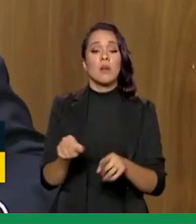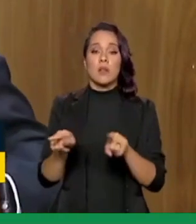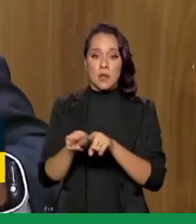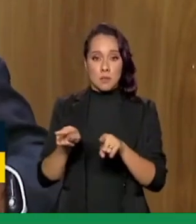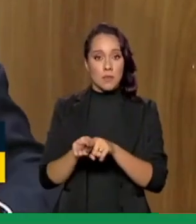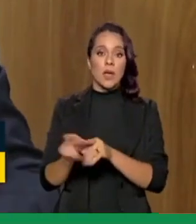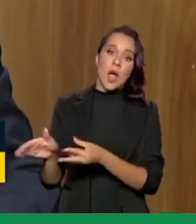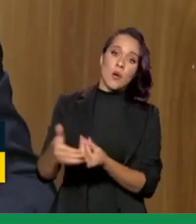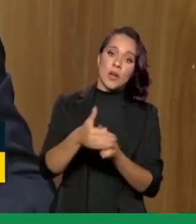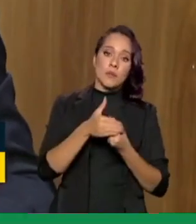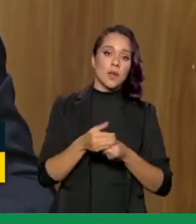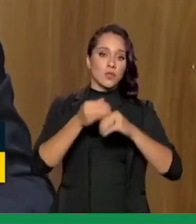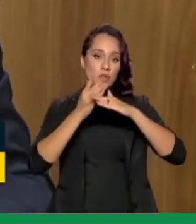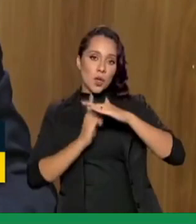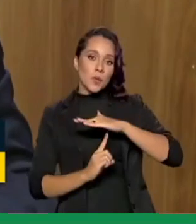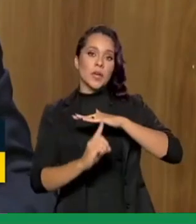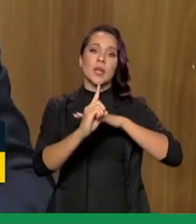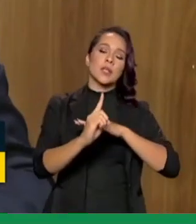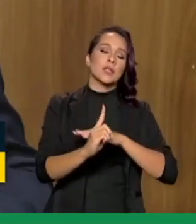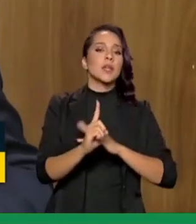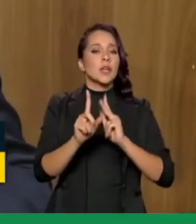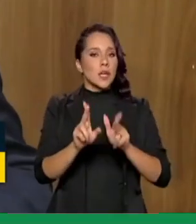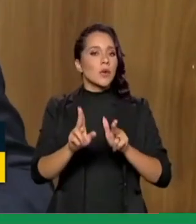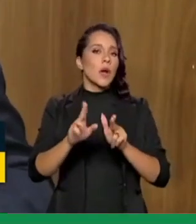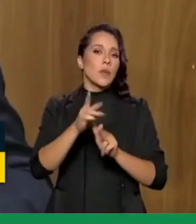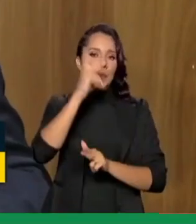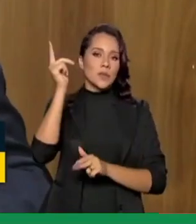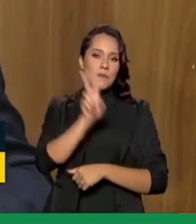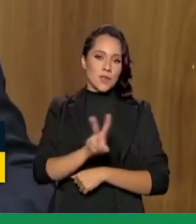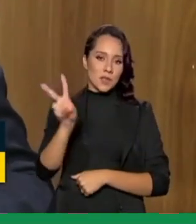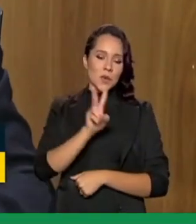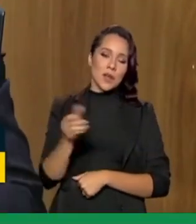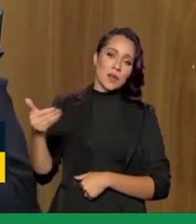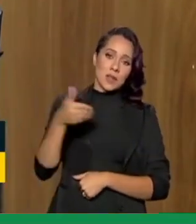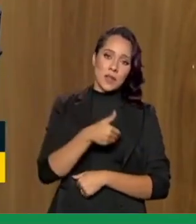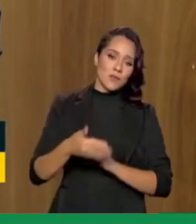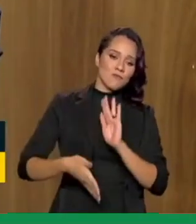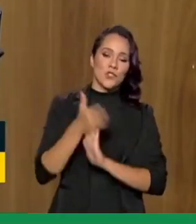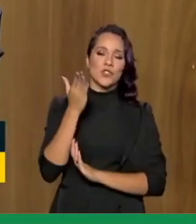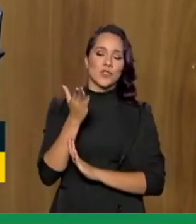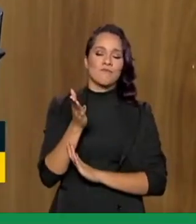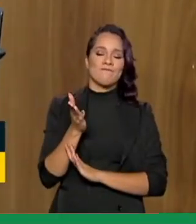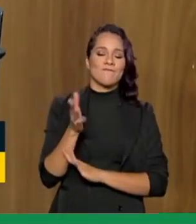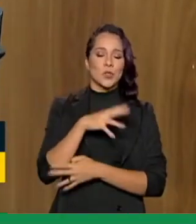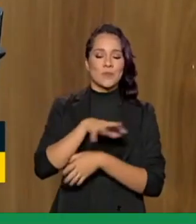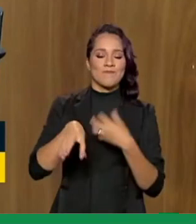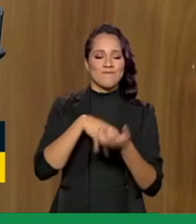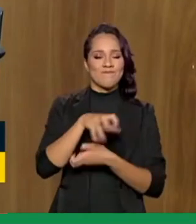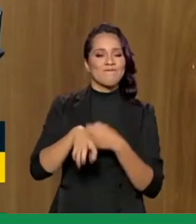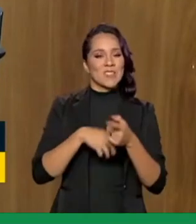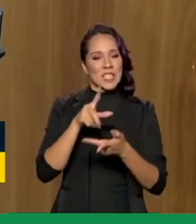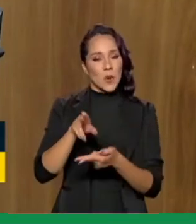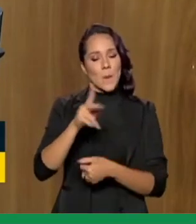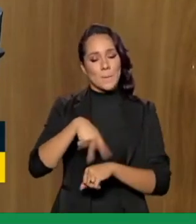acolhimentos de imigrantes como é caso dos venezuelanos que estão vindo fugindo de um caos social como